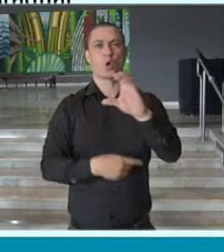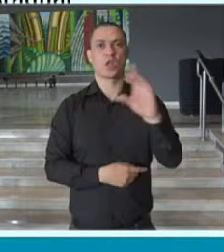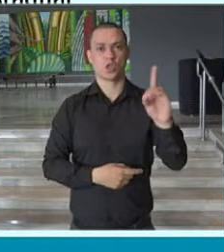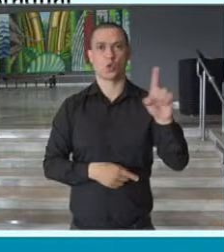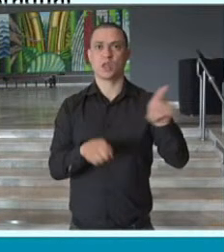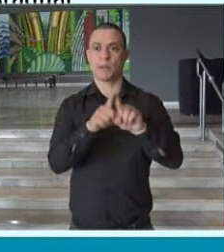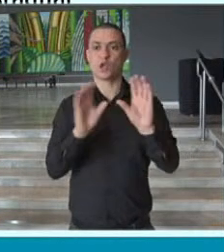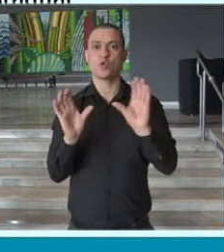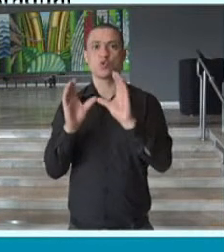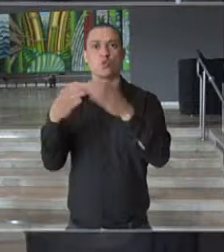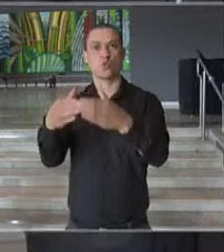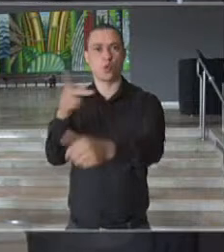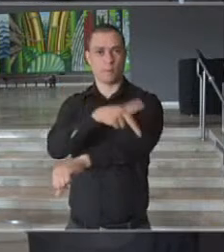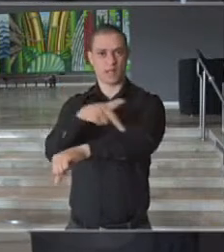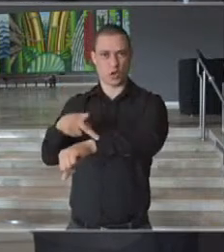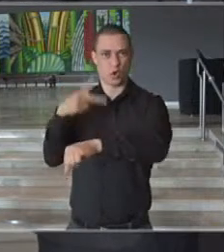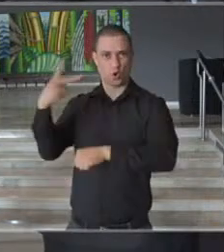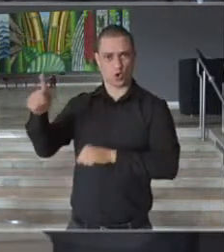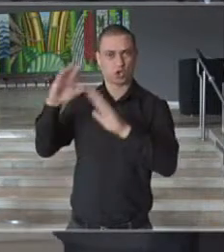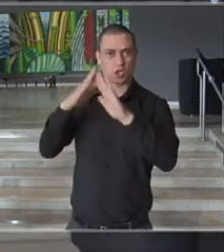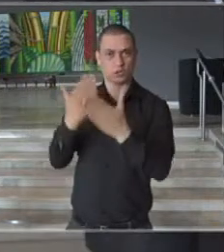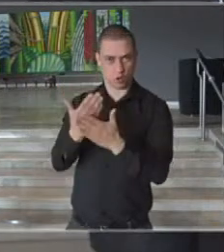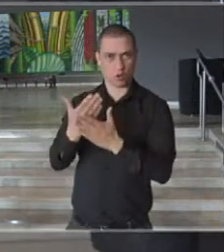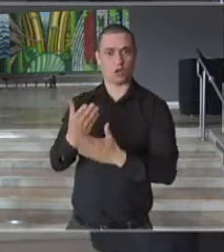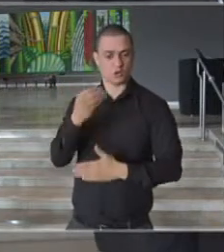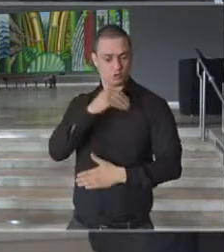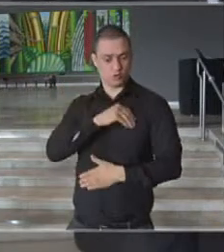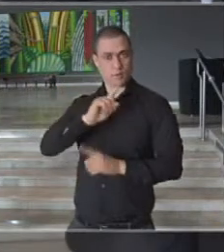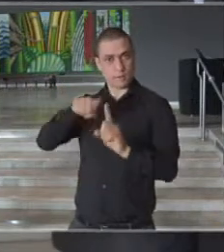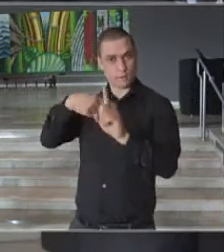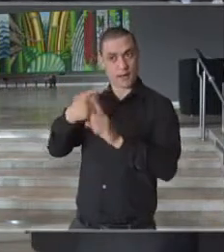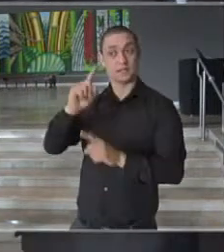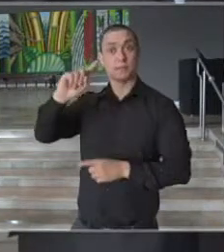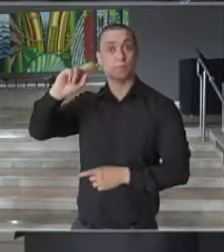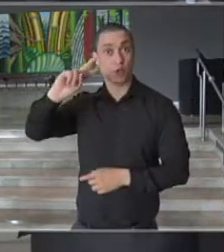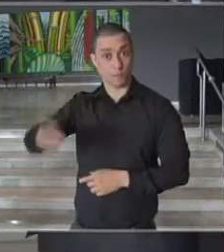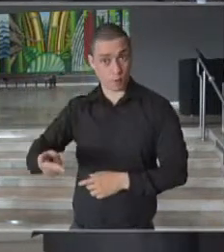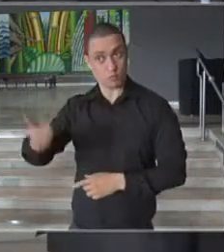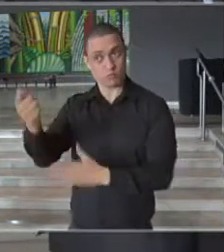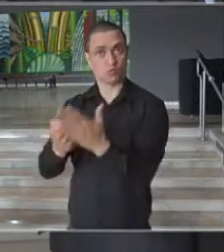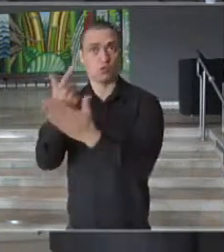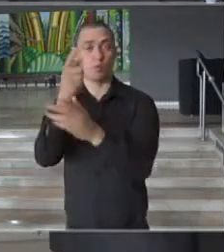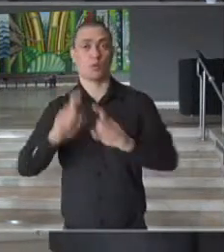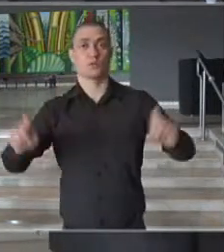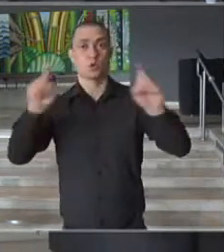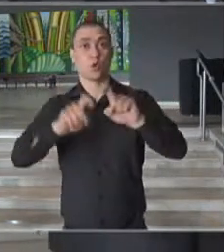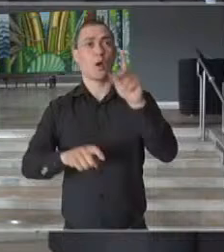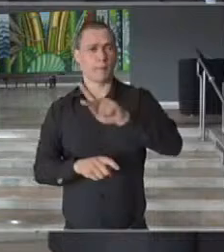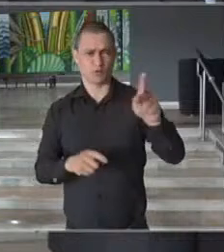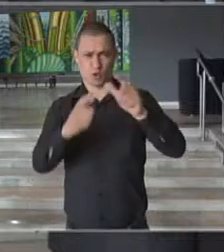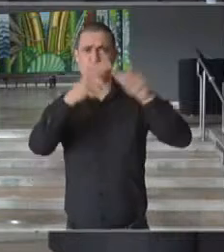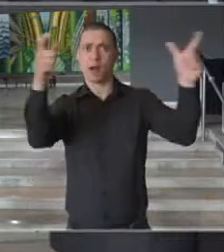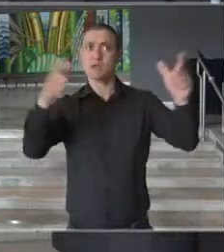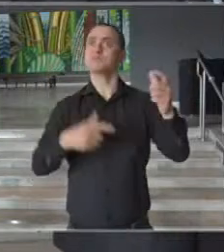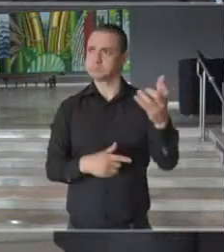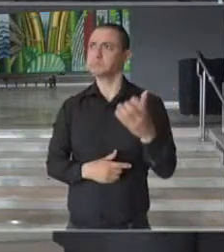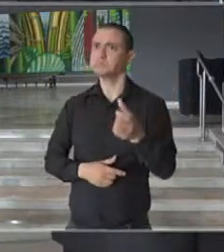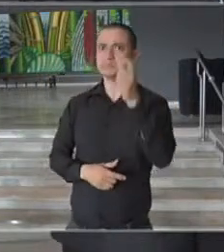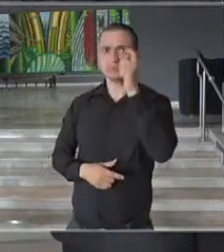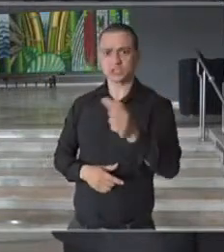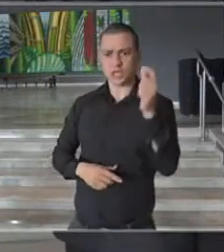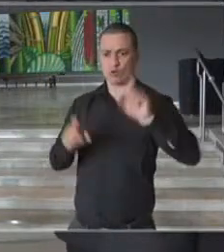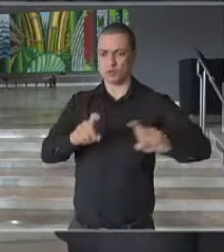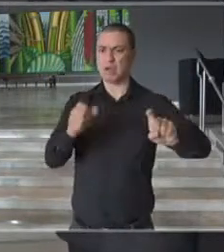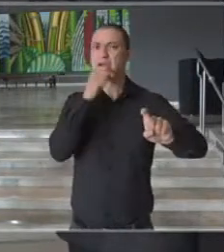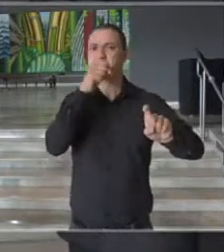a equipe pedagógica da escola estará recebendo esse suporte, se desejar. A maioria dos professores já manifestou interesse em trocar os seus